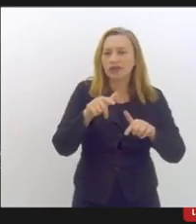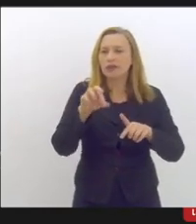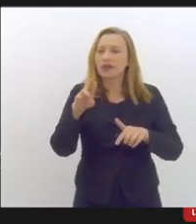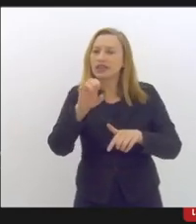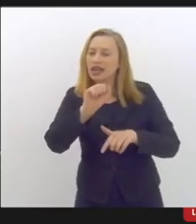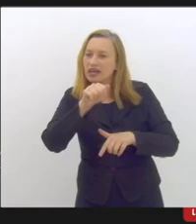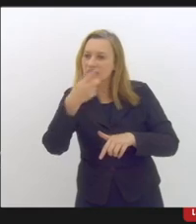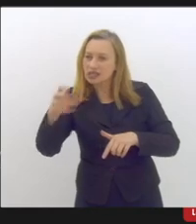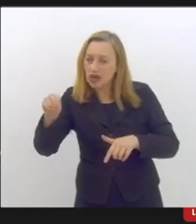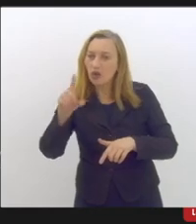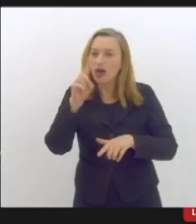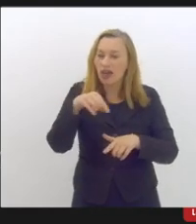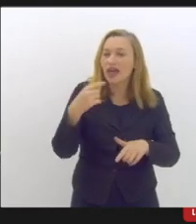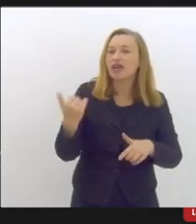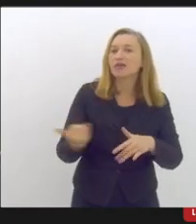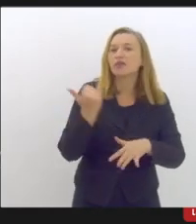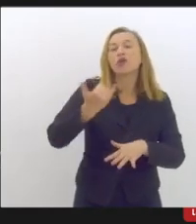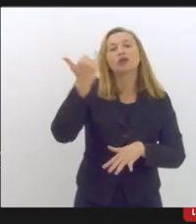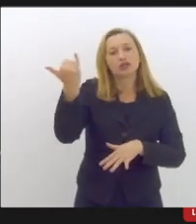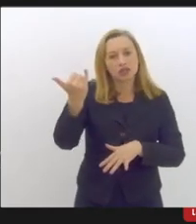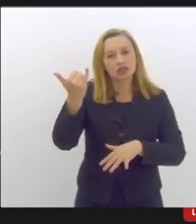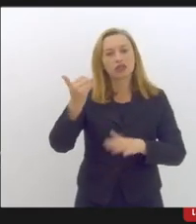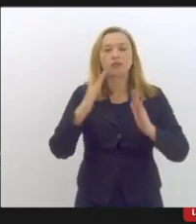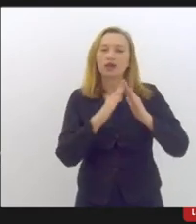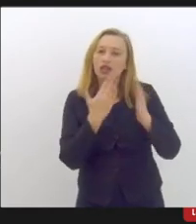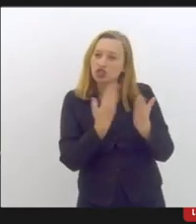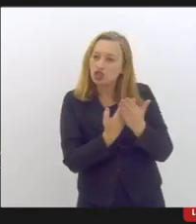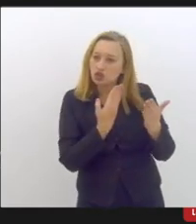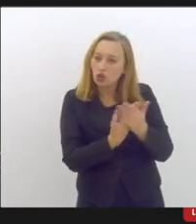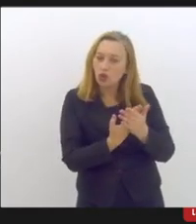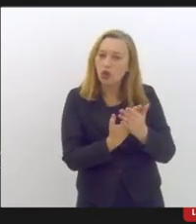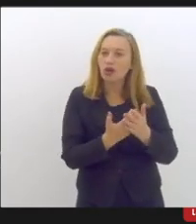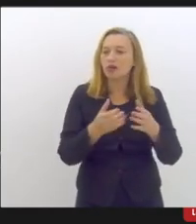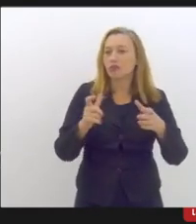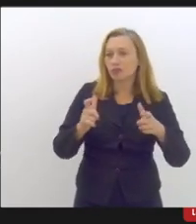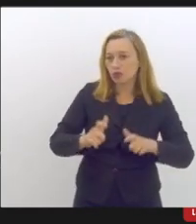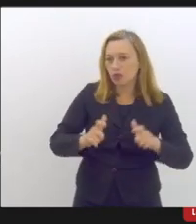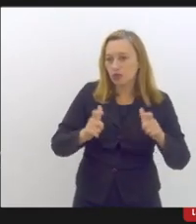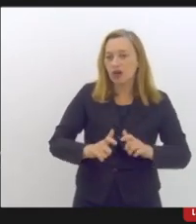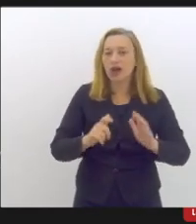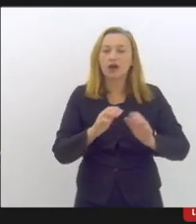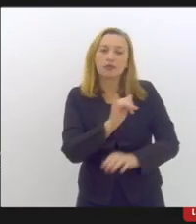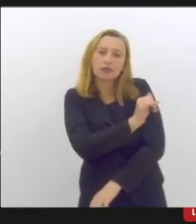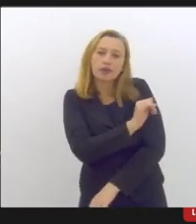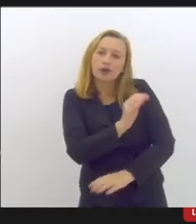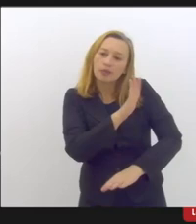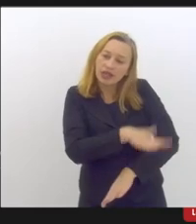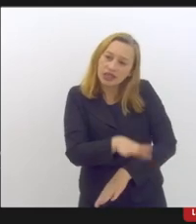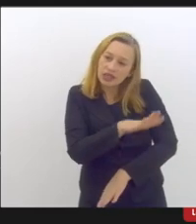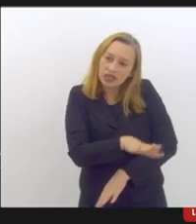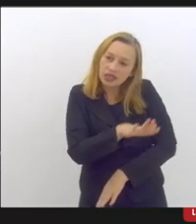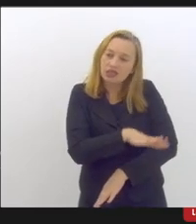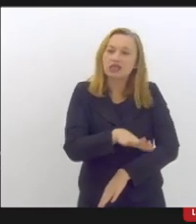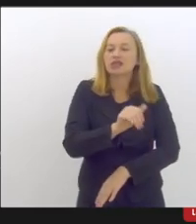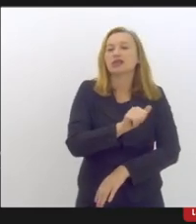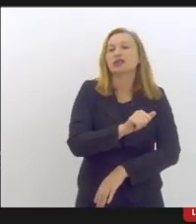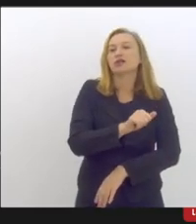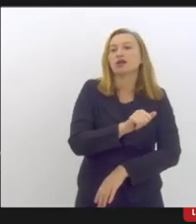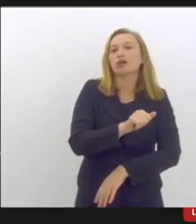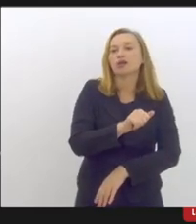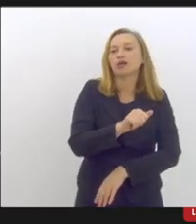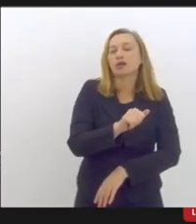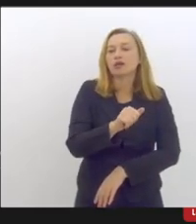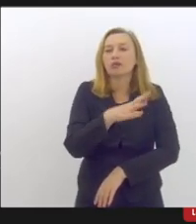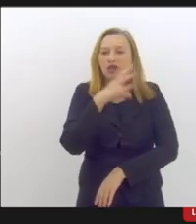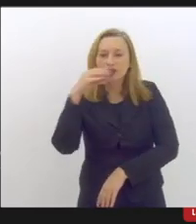é um trabalho muito importante para a escola, para a rede, para a criança, para o adolescente então